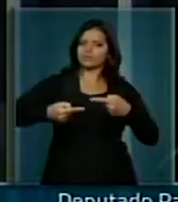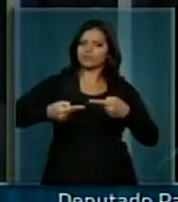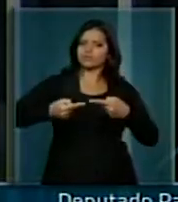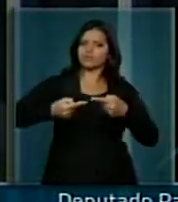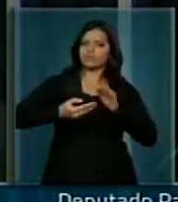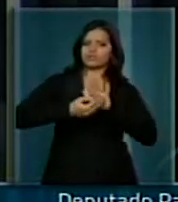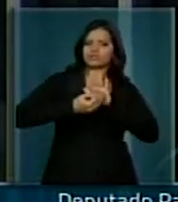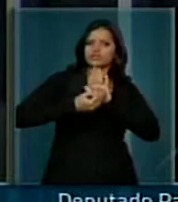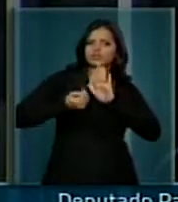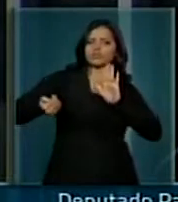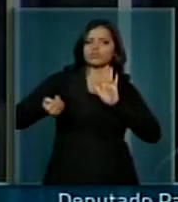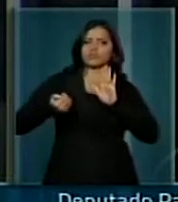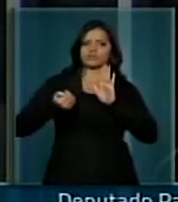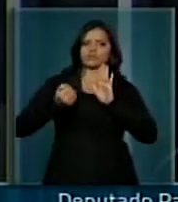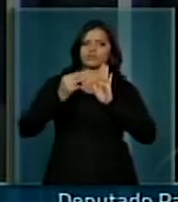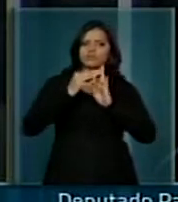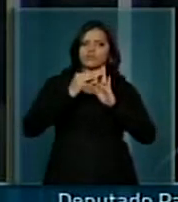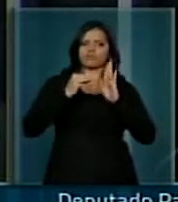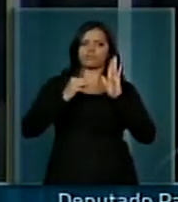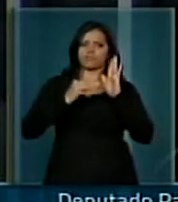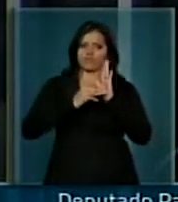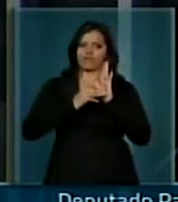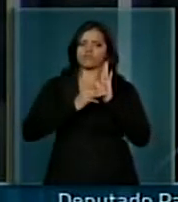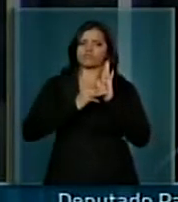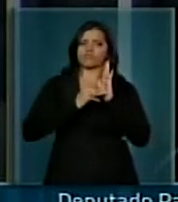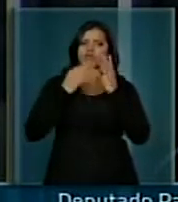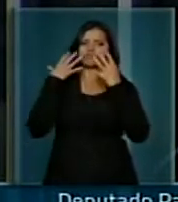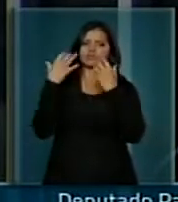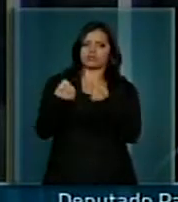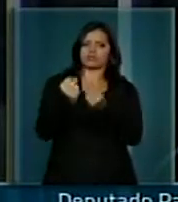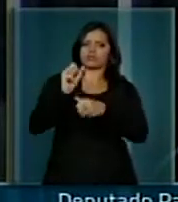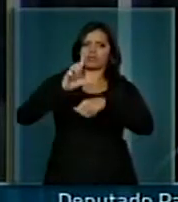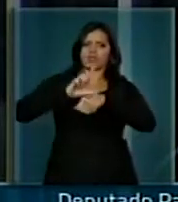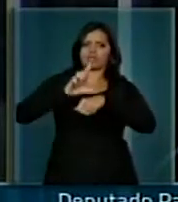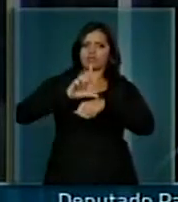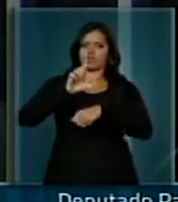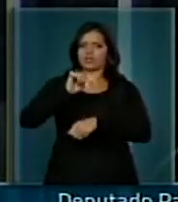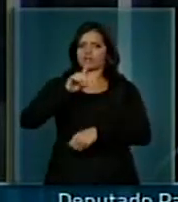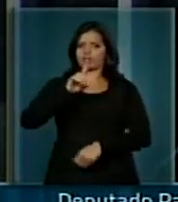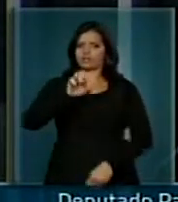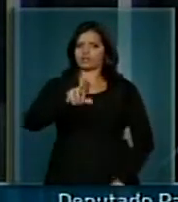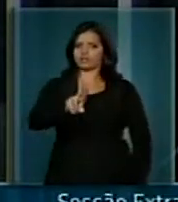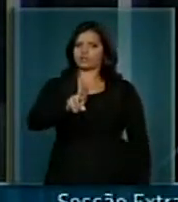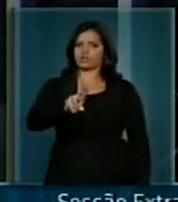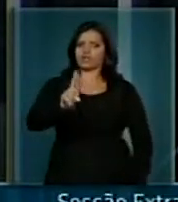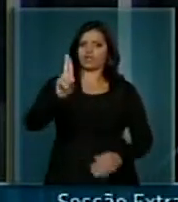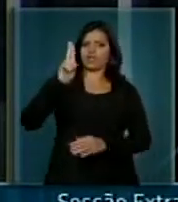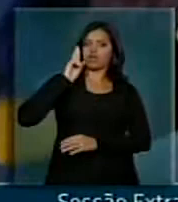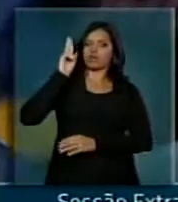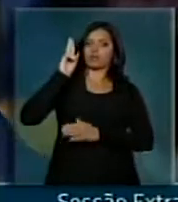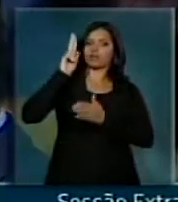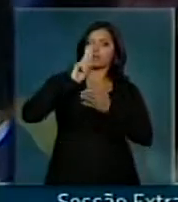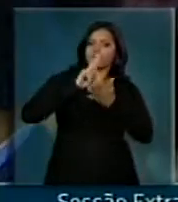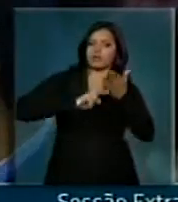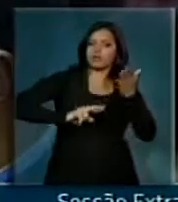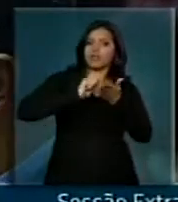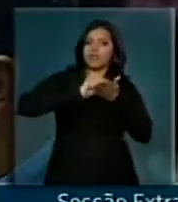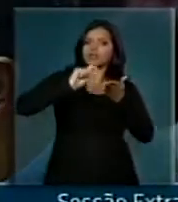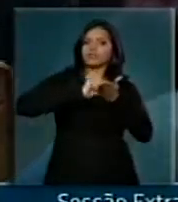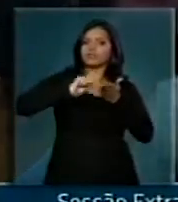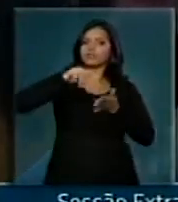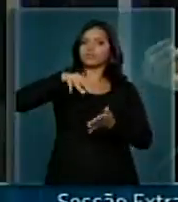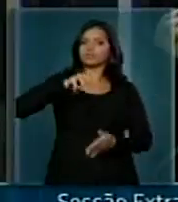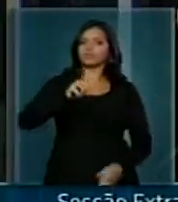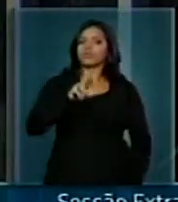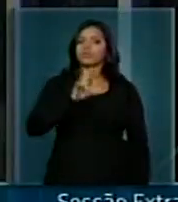supressão de uma emenda acatada pelo nobre líder, pelo nobre relator Moreira Mendes,